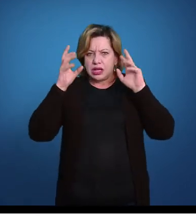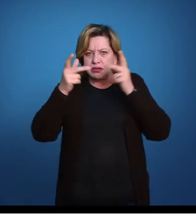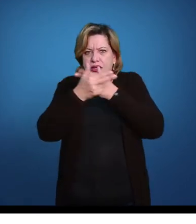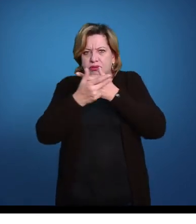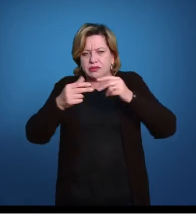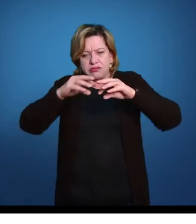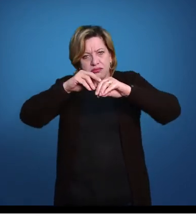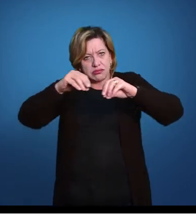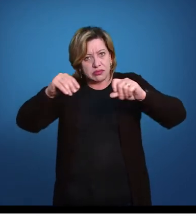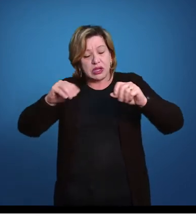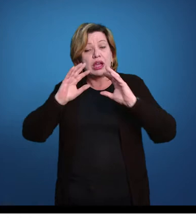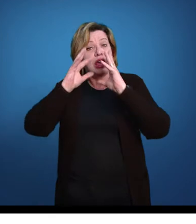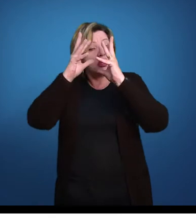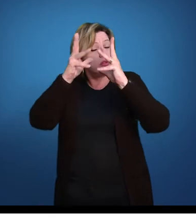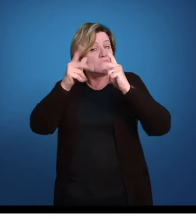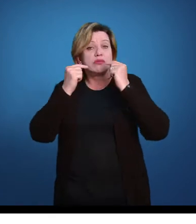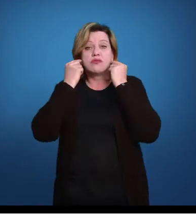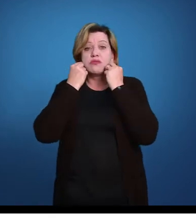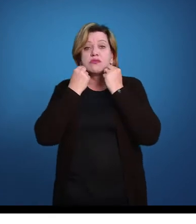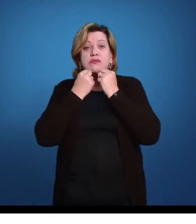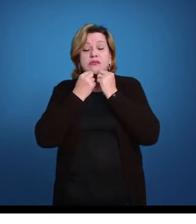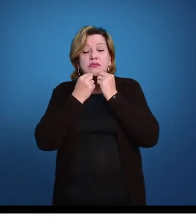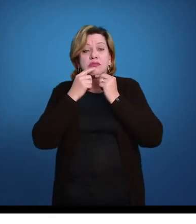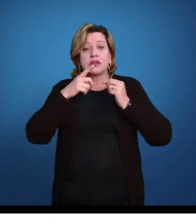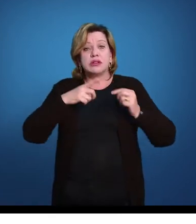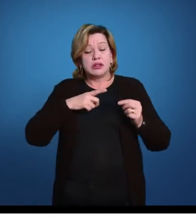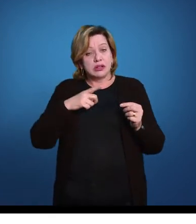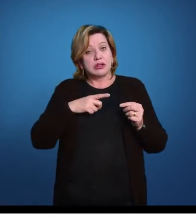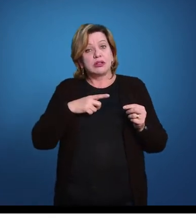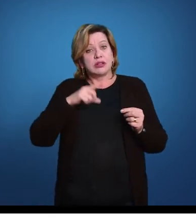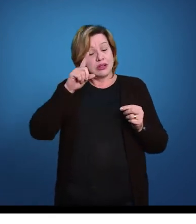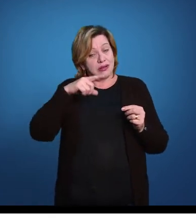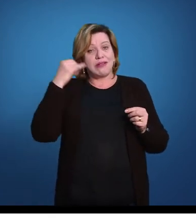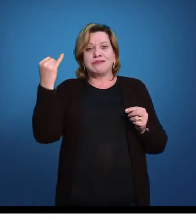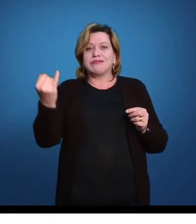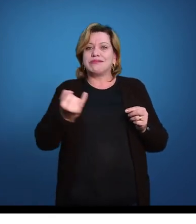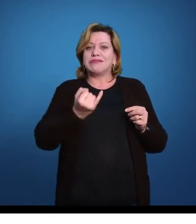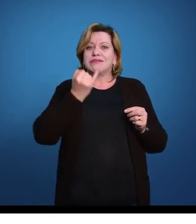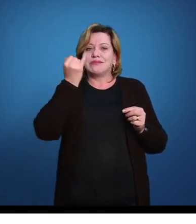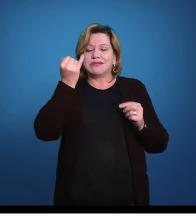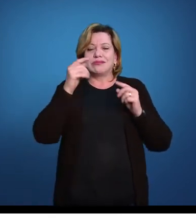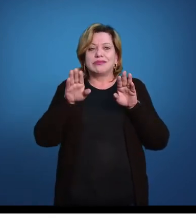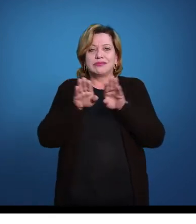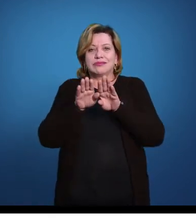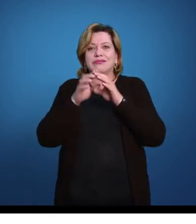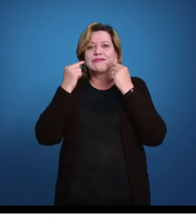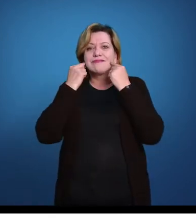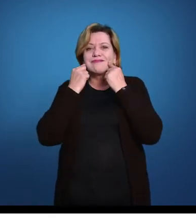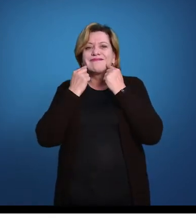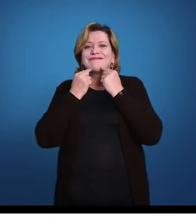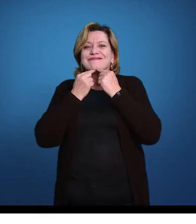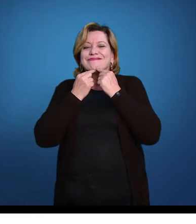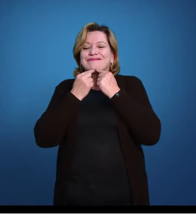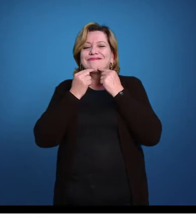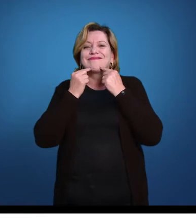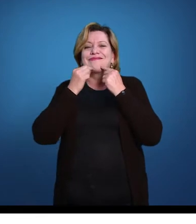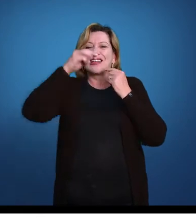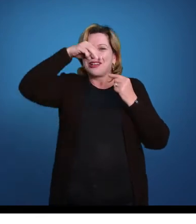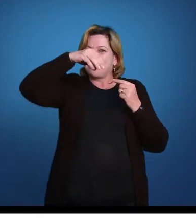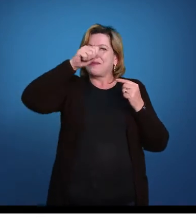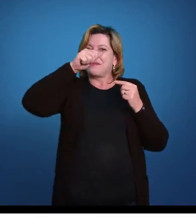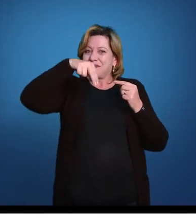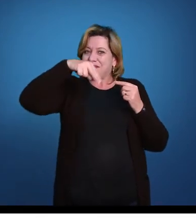hábitos alimentares e todo mundo tem mandíbula. Então é uma coisa bastante importante. E a mandíbula, como tem uma estrutura esquelética